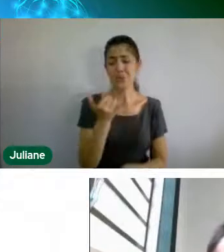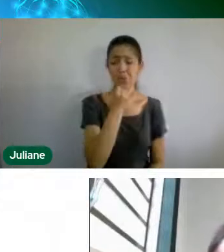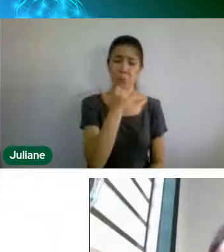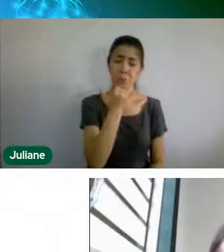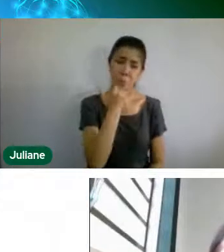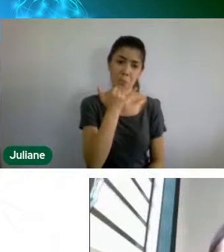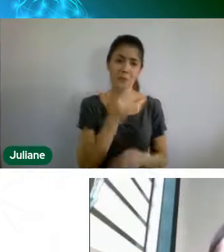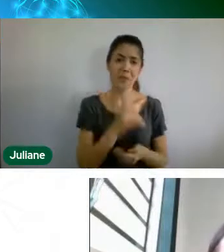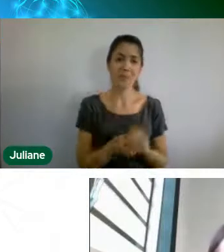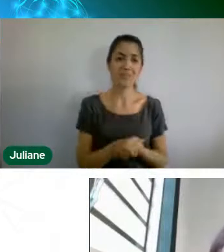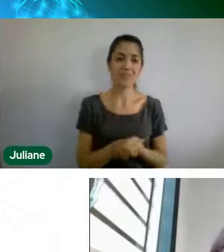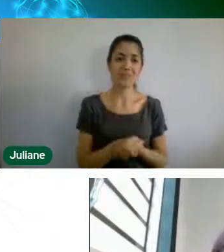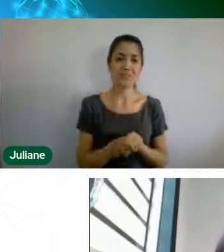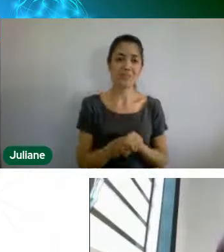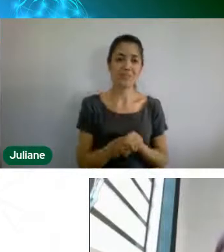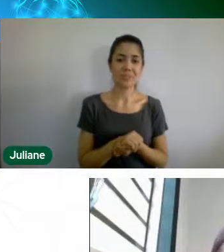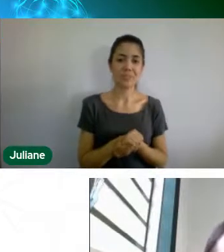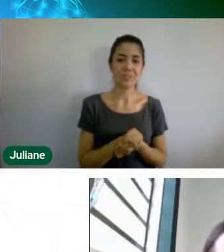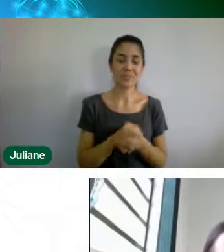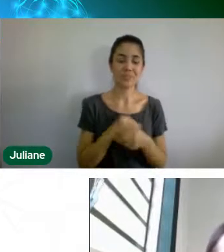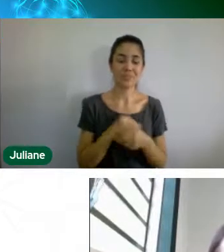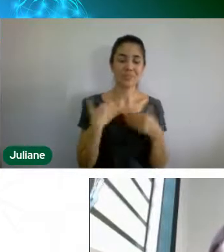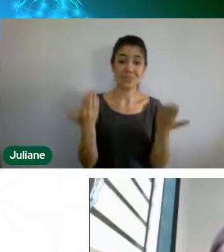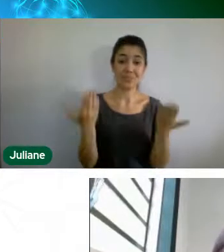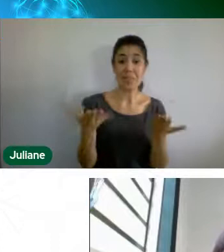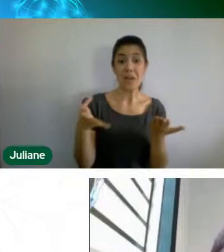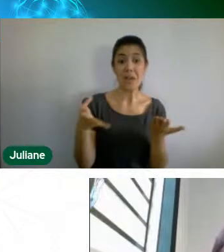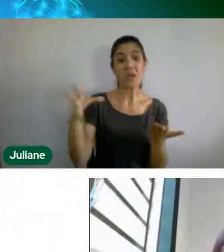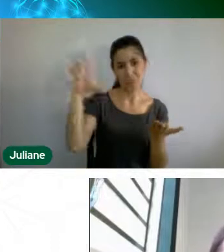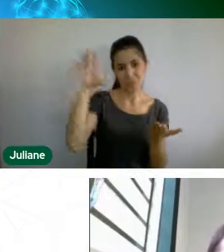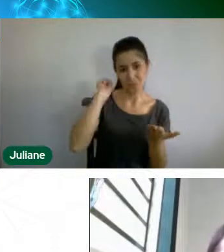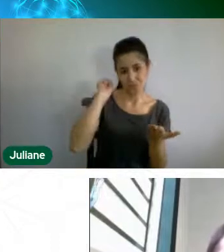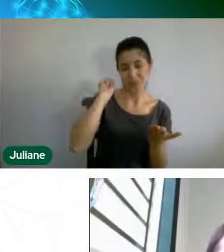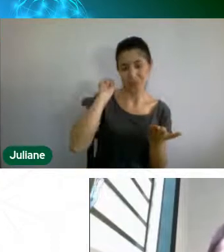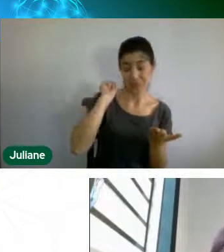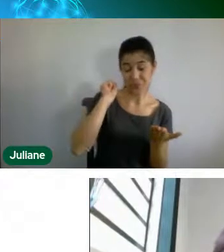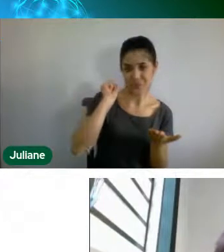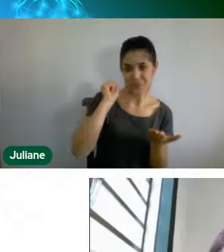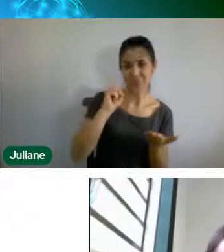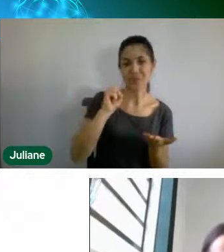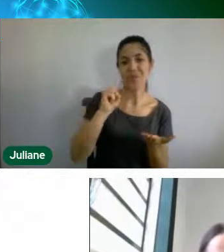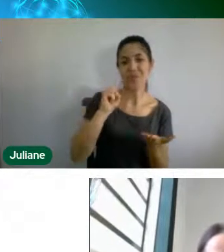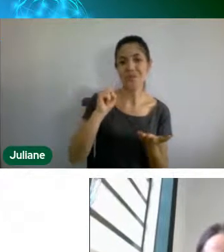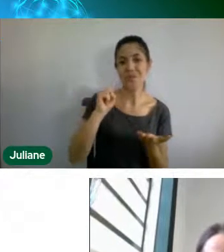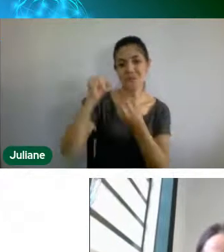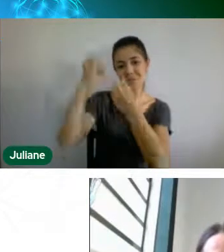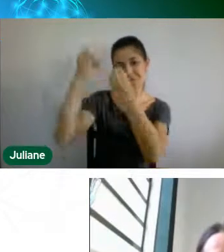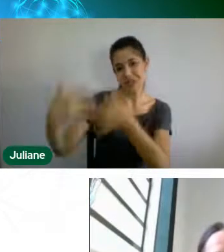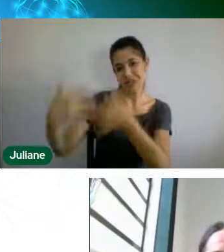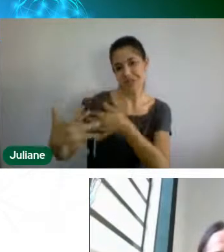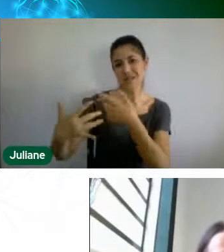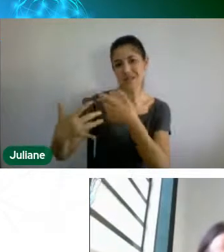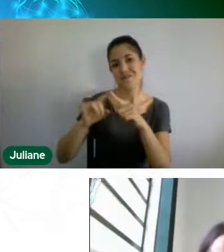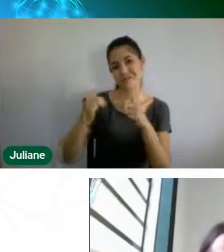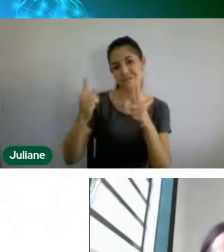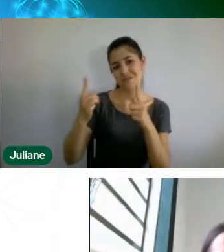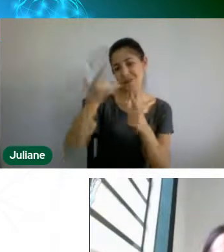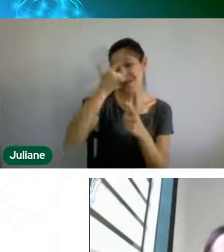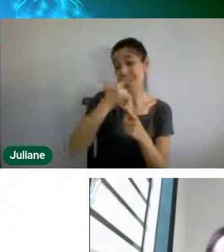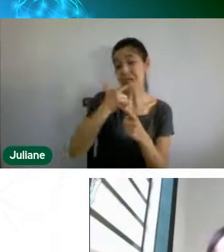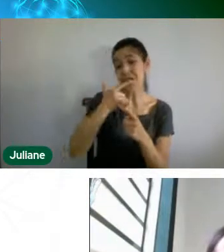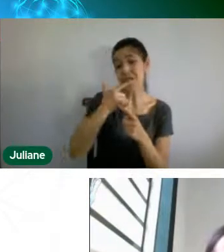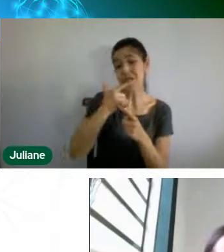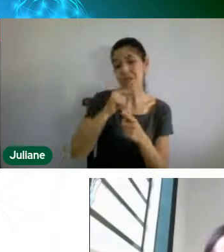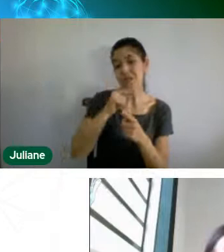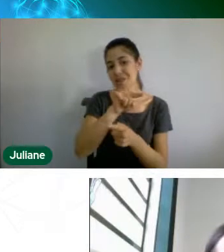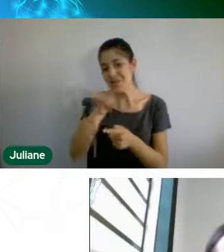bem, eu ouvi as manifestações, embora não, acho que vocês não me ouviam, né, então agradeço ao Rodrigo